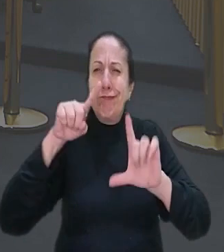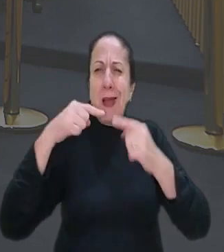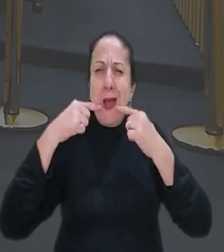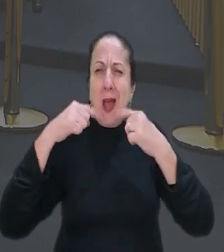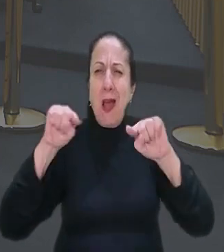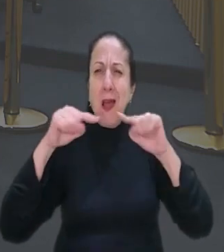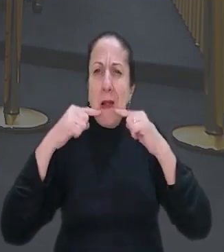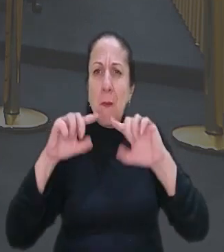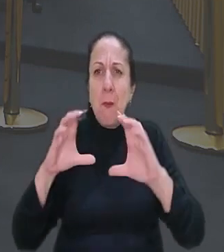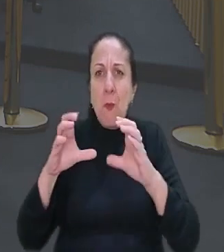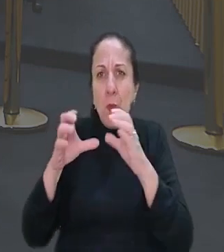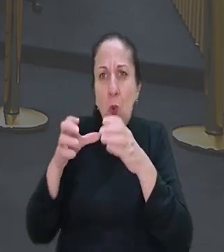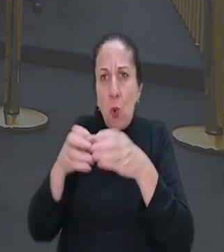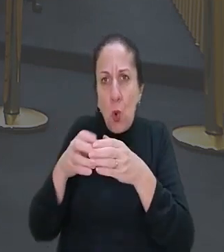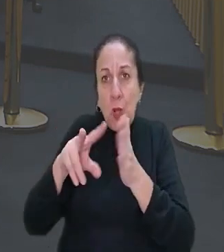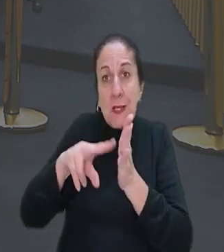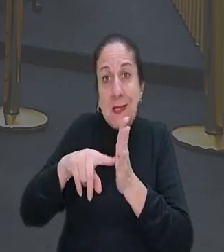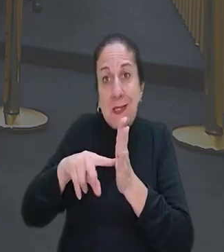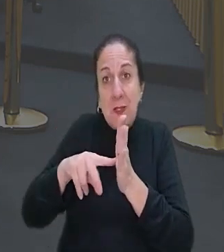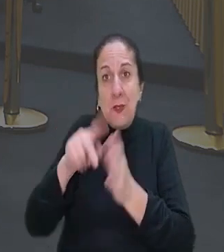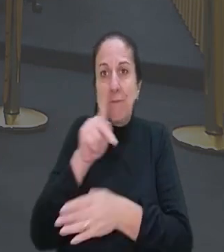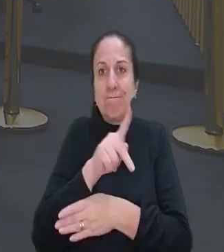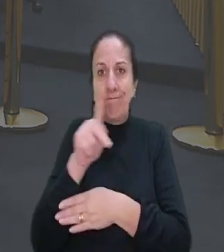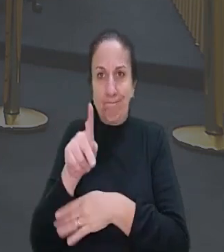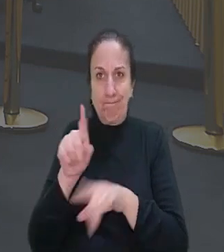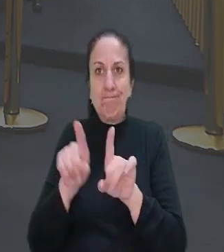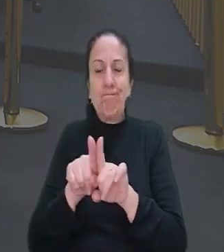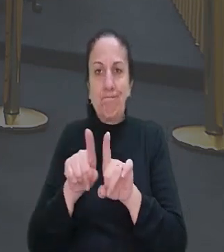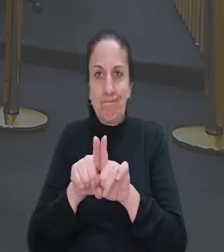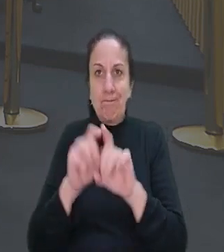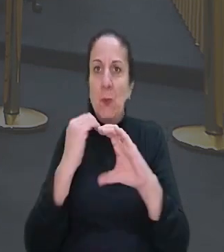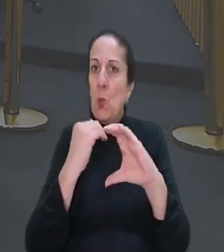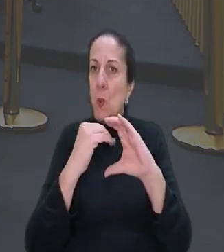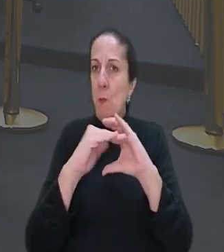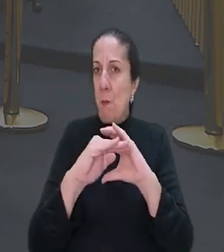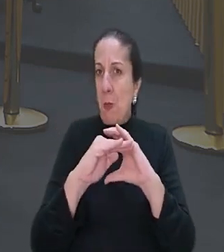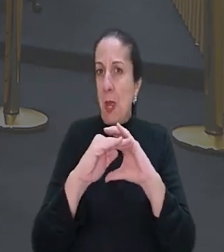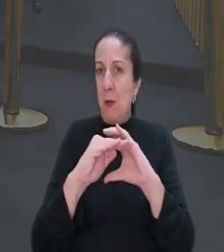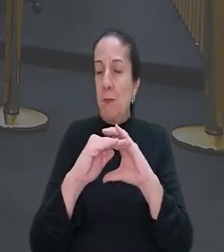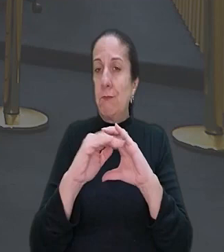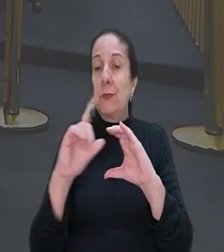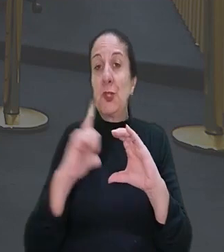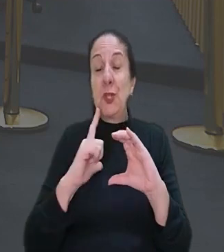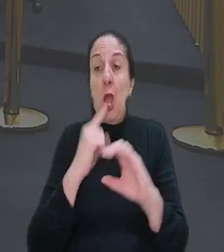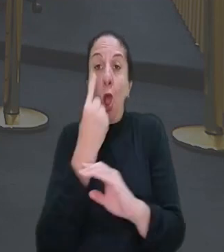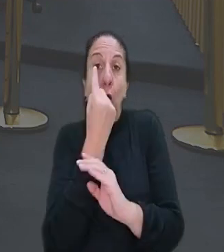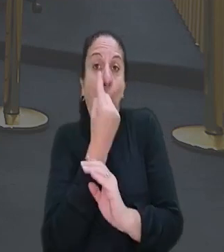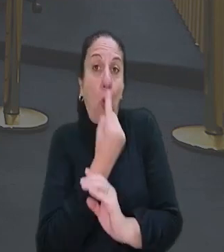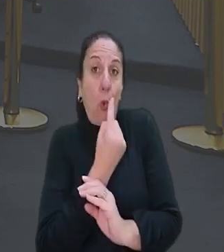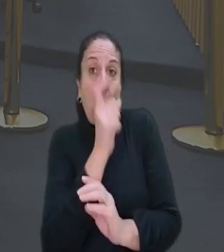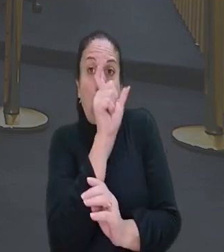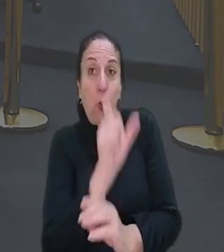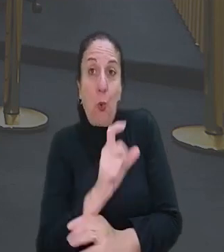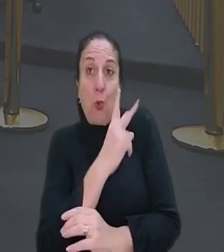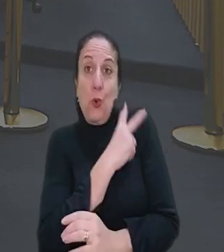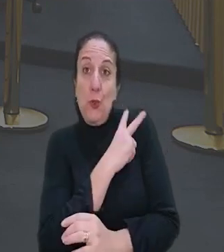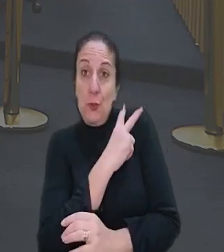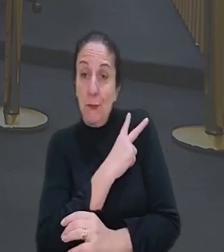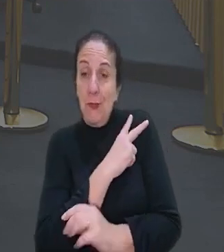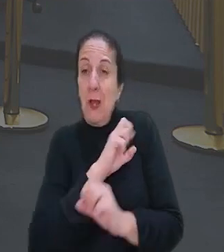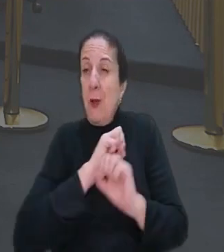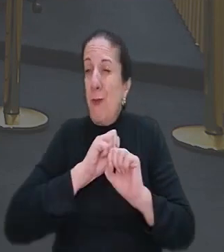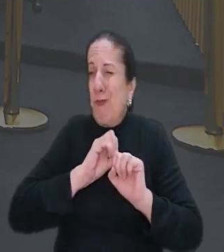índice de reclamação da equipe e do sindicato dos professores. O e-mail, que deveria ter sido encaminhado apenas aos